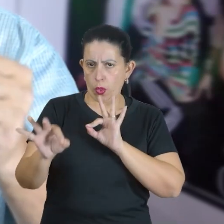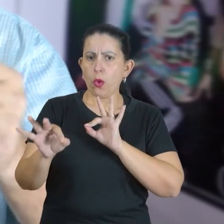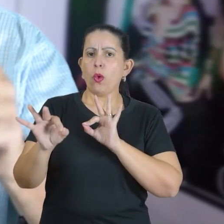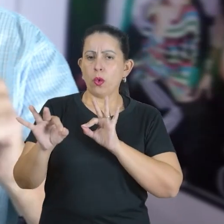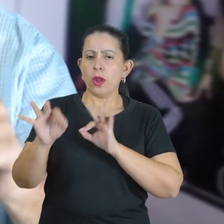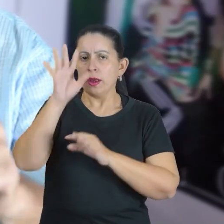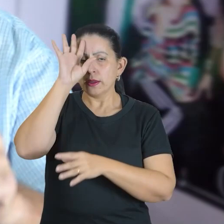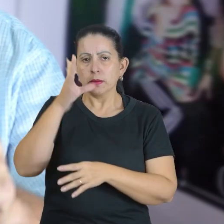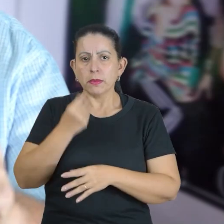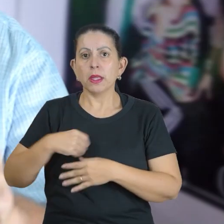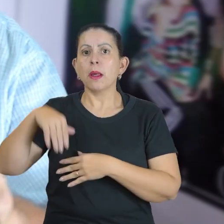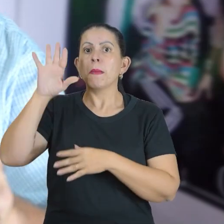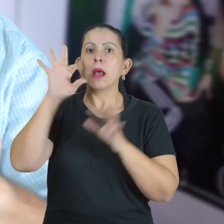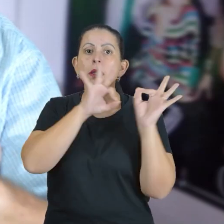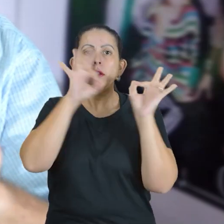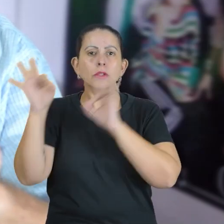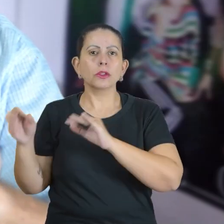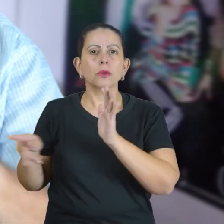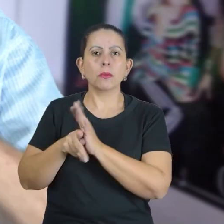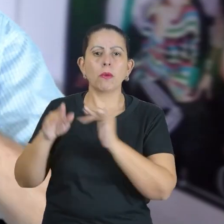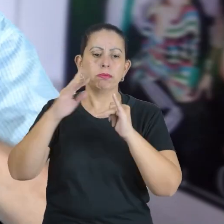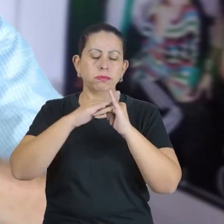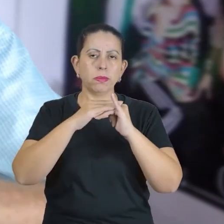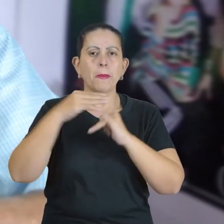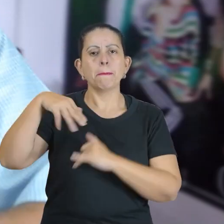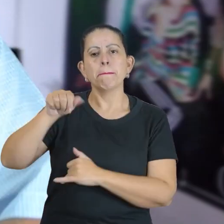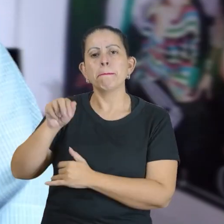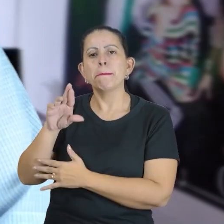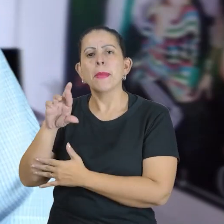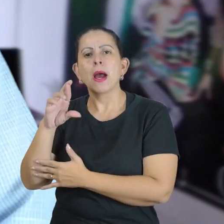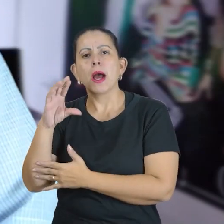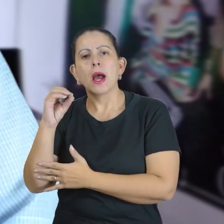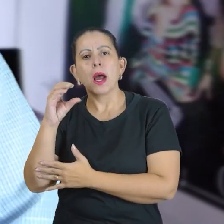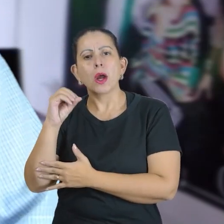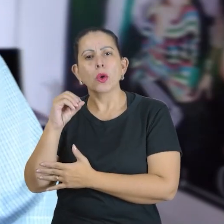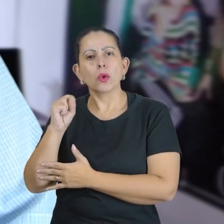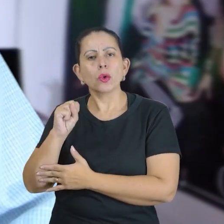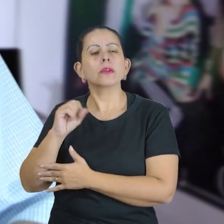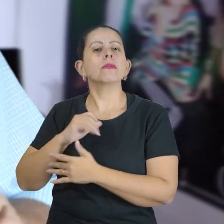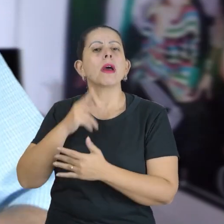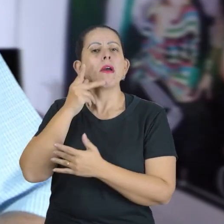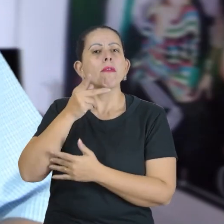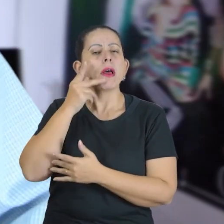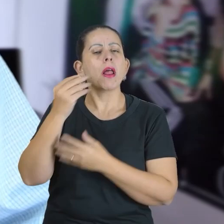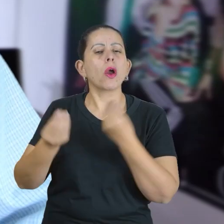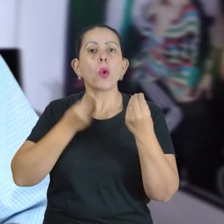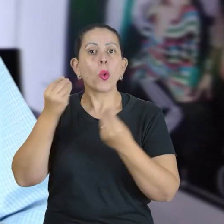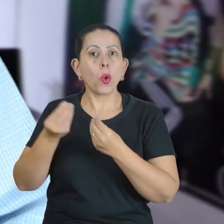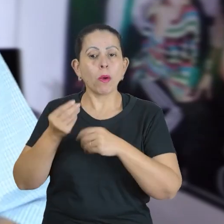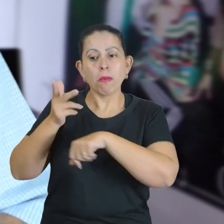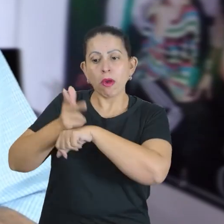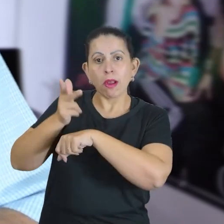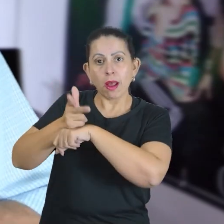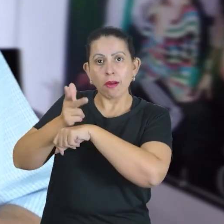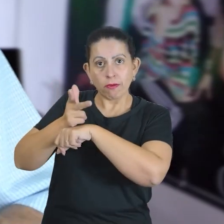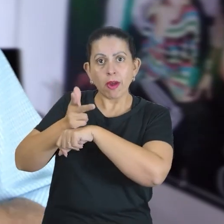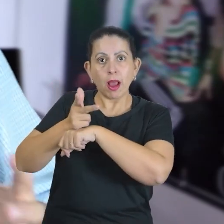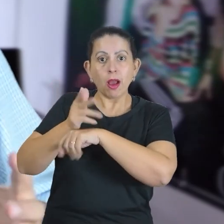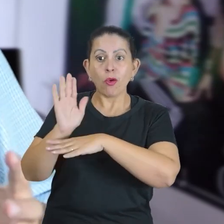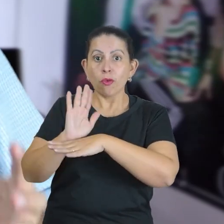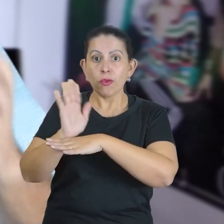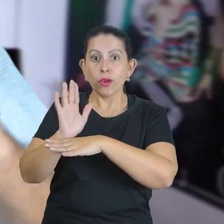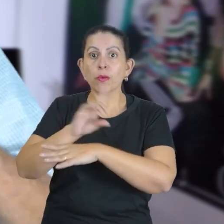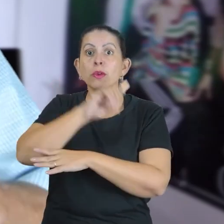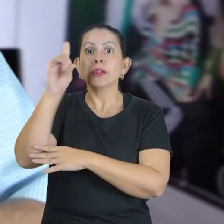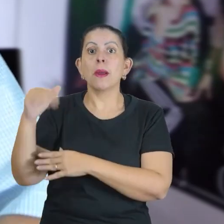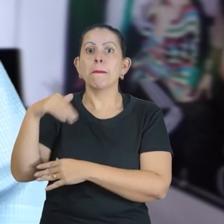YouTube. Sabe qual é? Marcos Túlio vai nos contar como foi gravar esse filme no dia mais frio